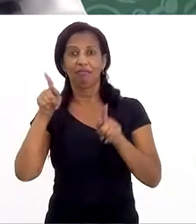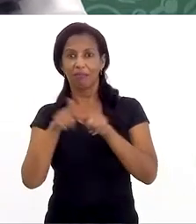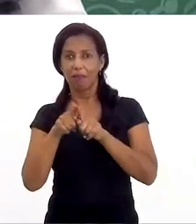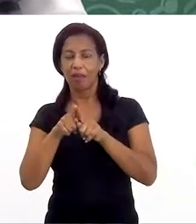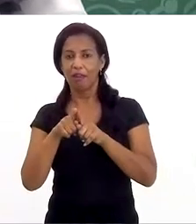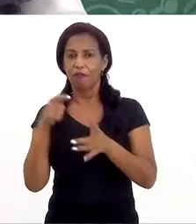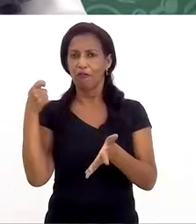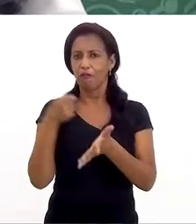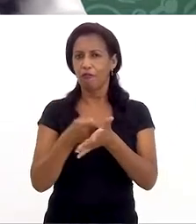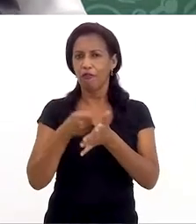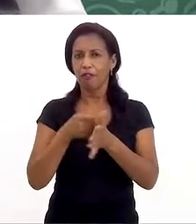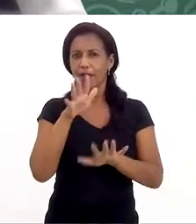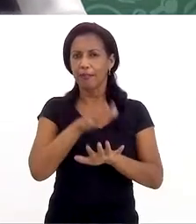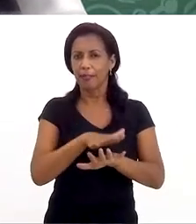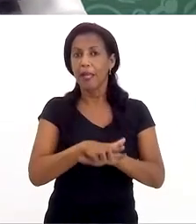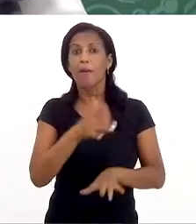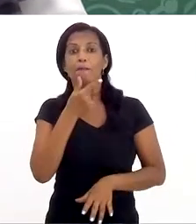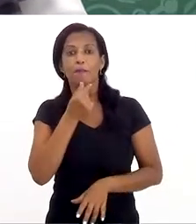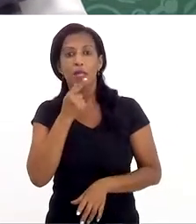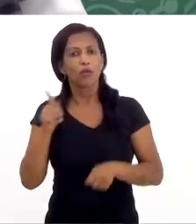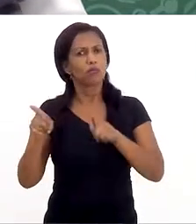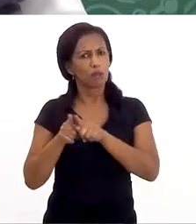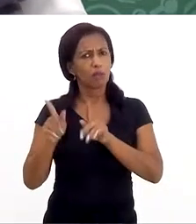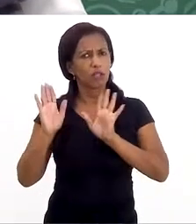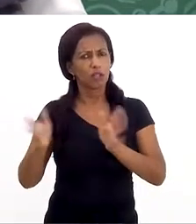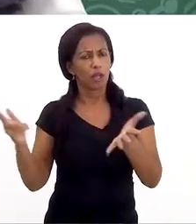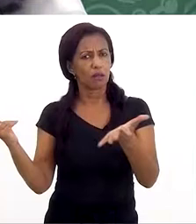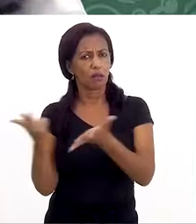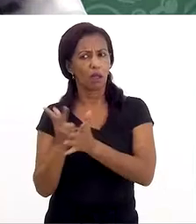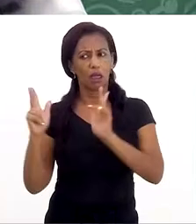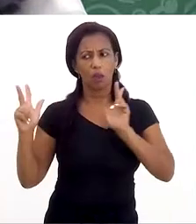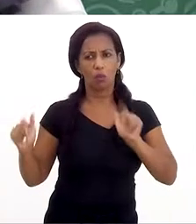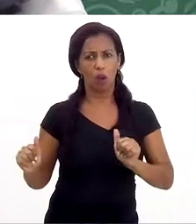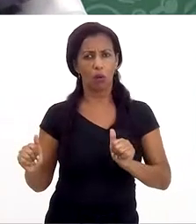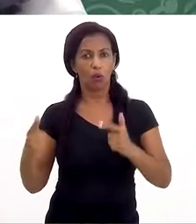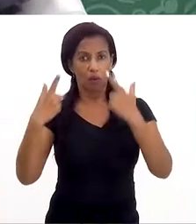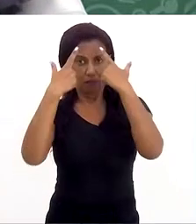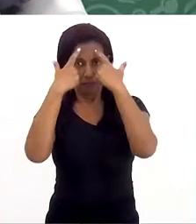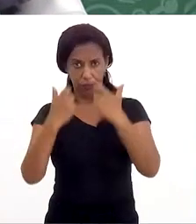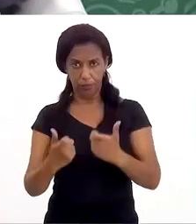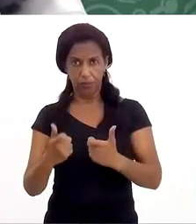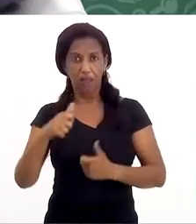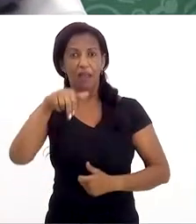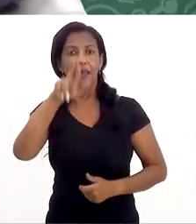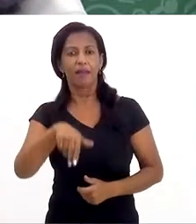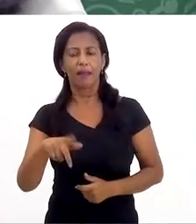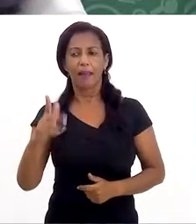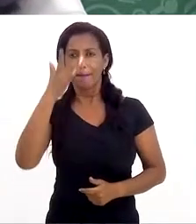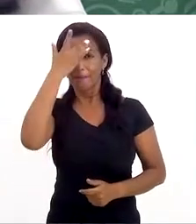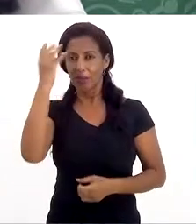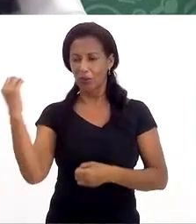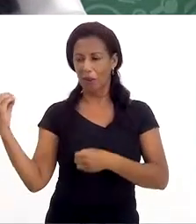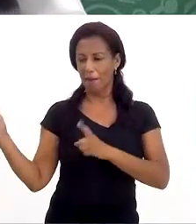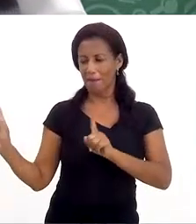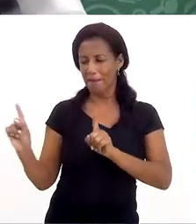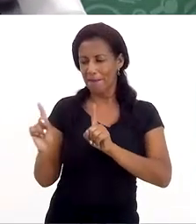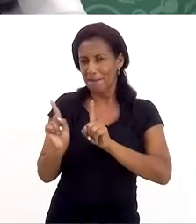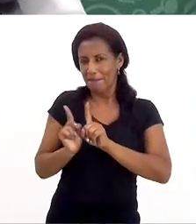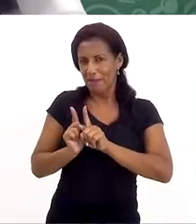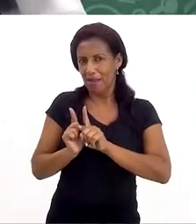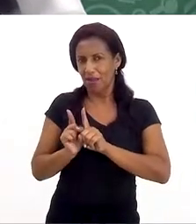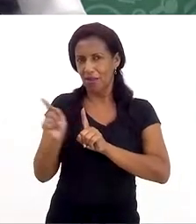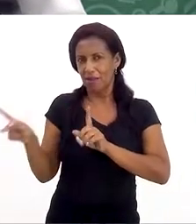forçada ao sexo. E meninos também são vítimas dessa violência. Os agressores, geralmente, são indivíduos que estão mais